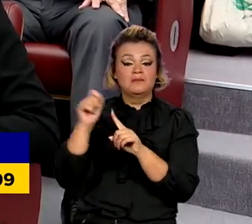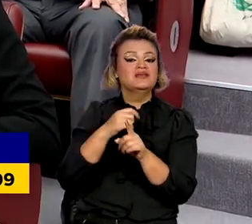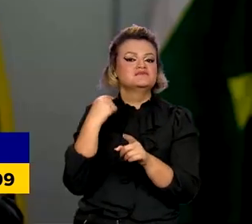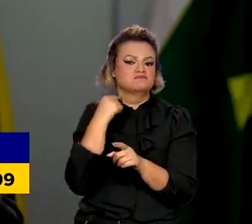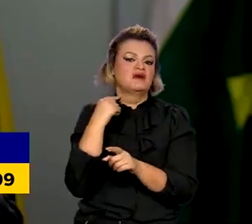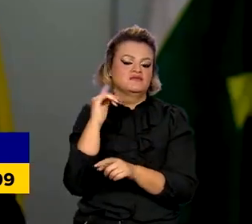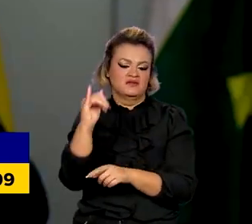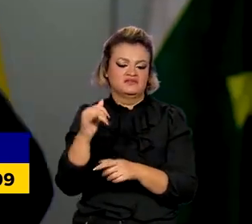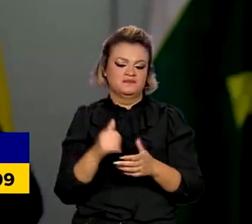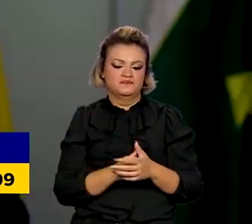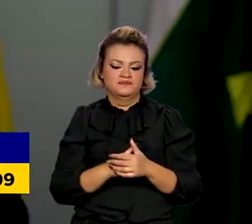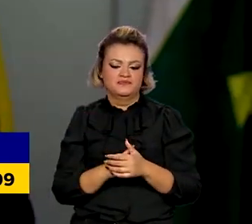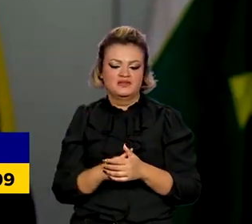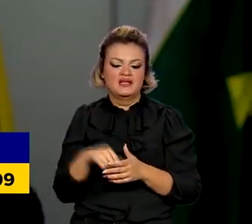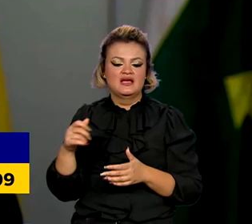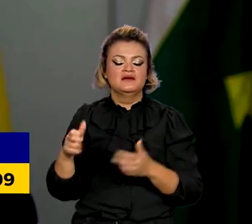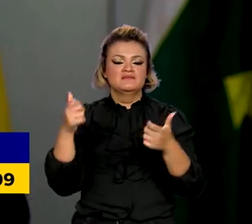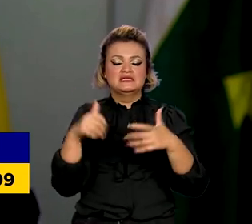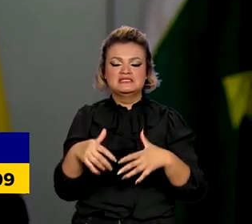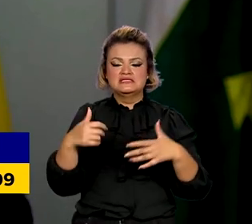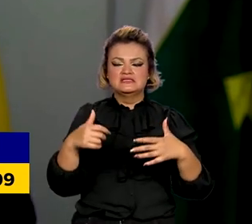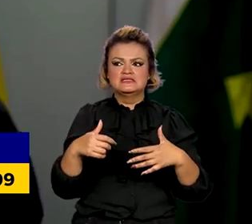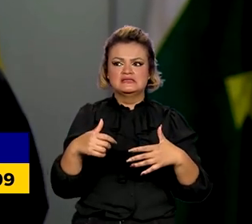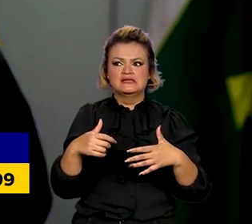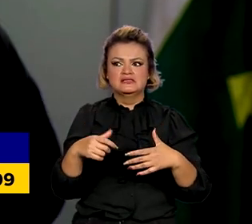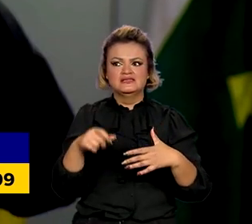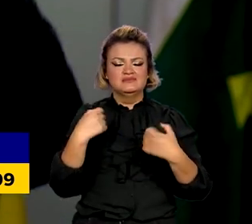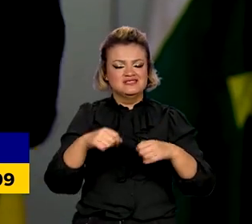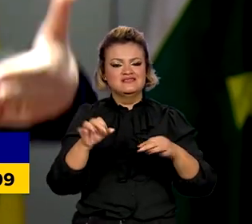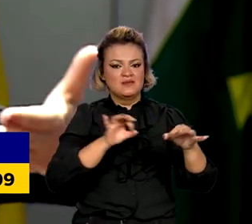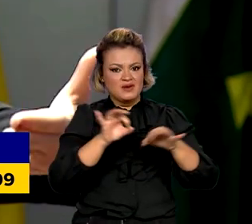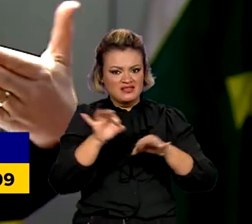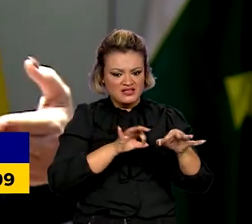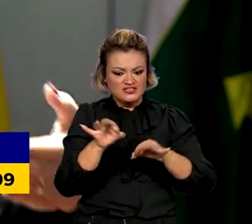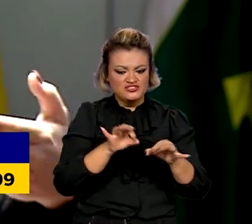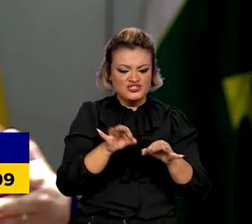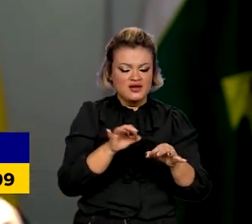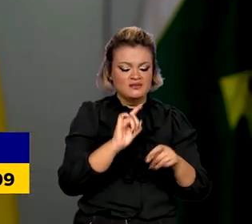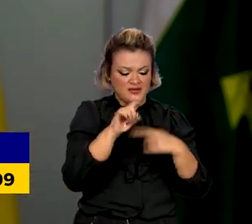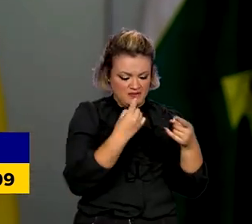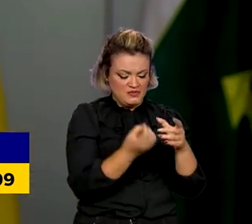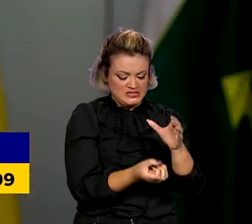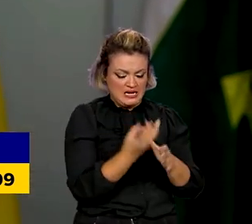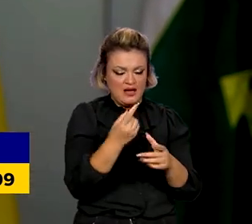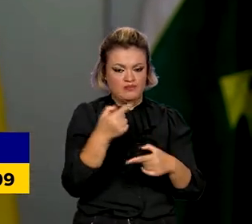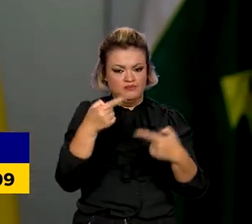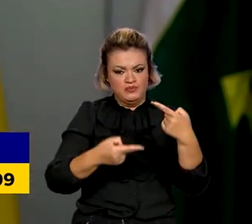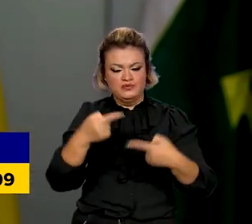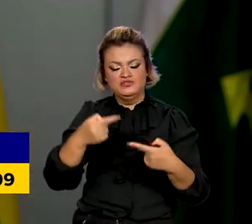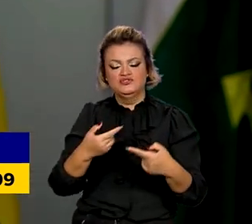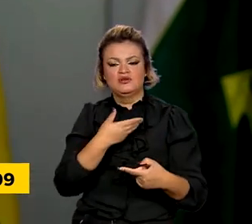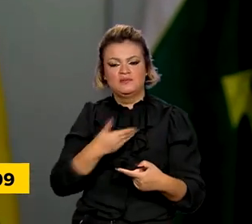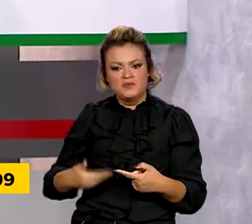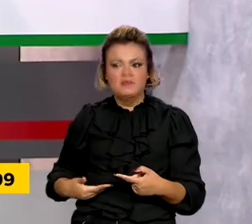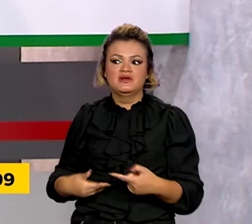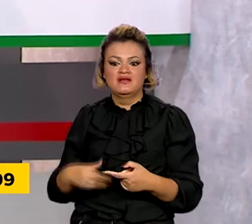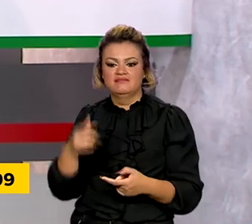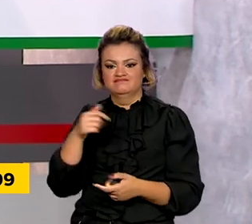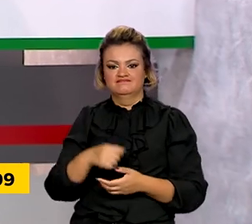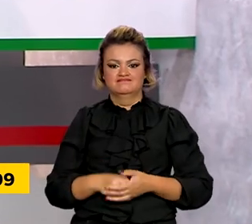deste ano. É preciso planejar e plantar a semente para que a gente possa elaborar políticas públicas e depois colher bons frutos.